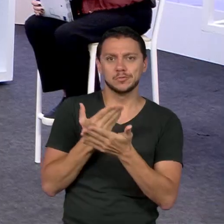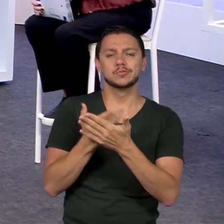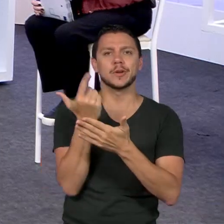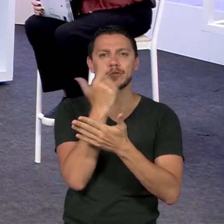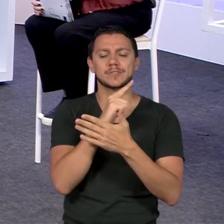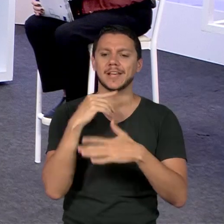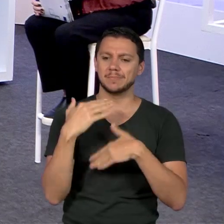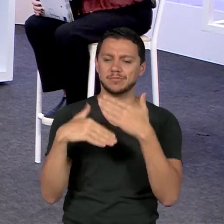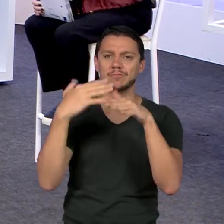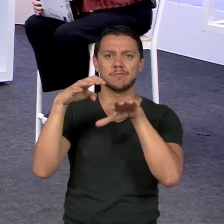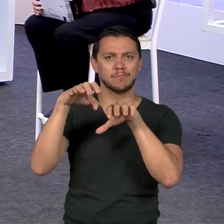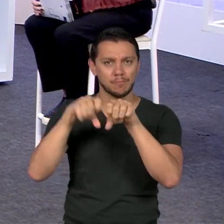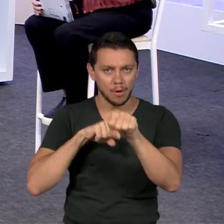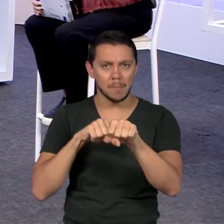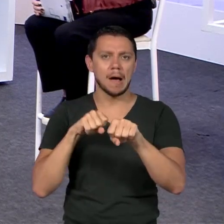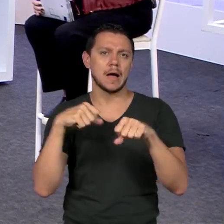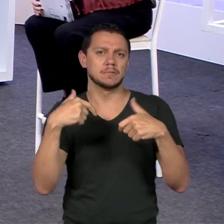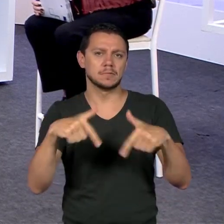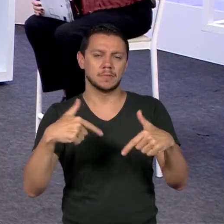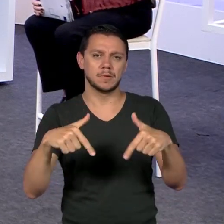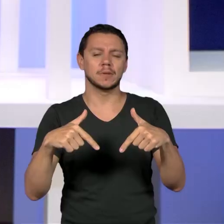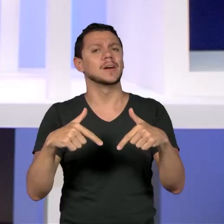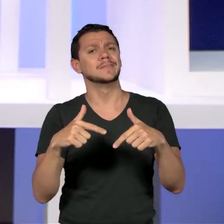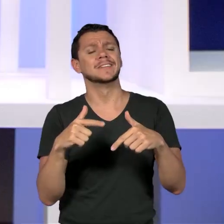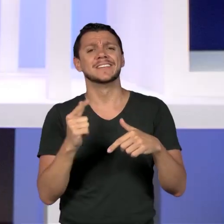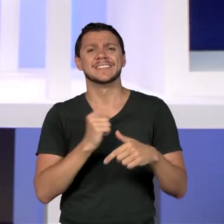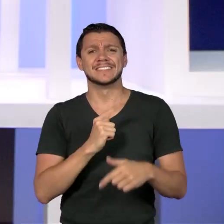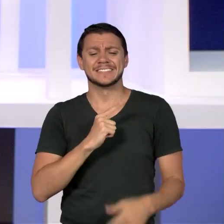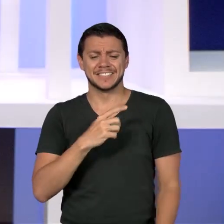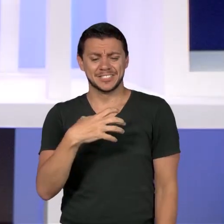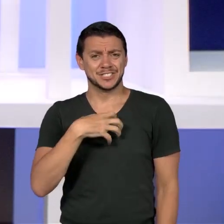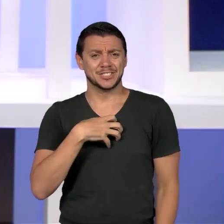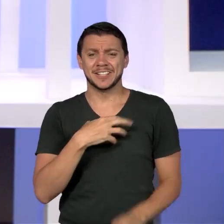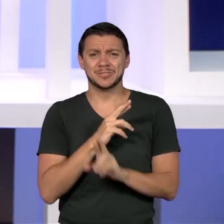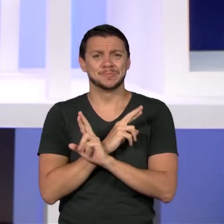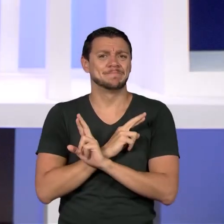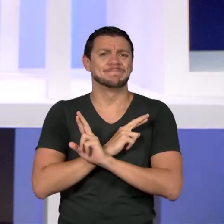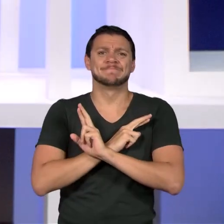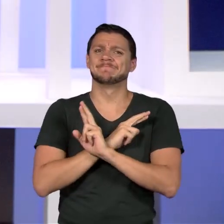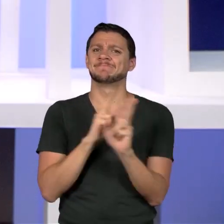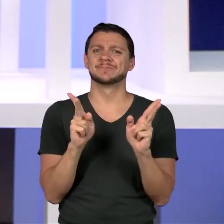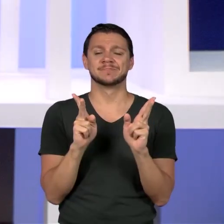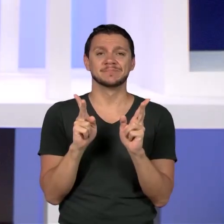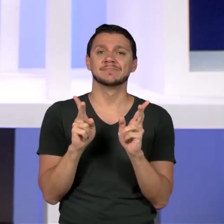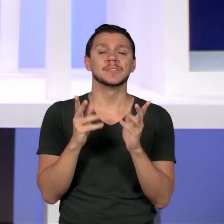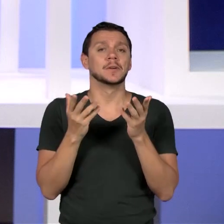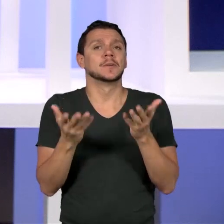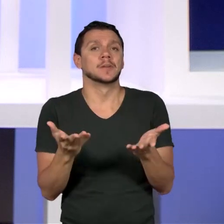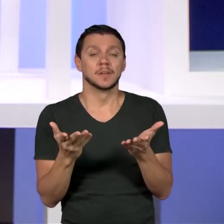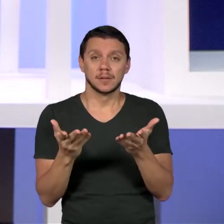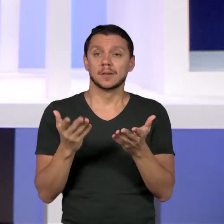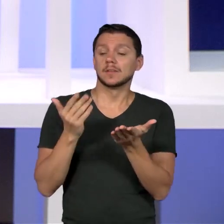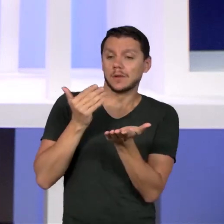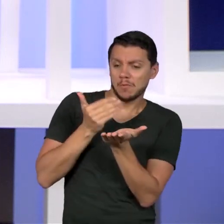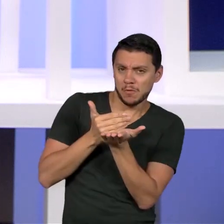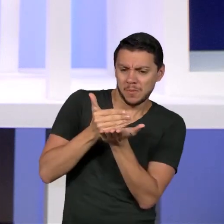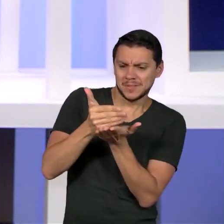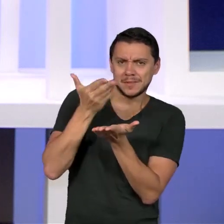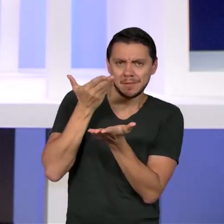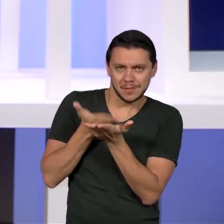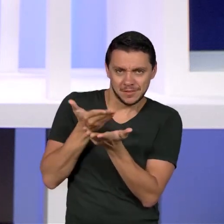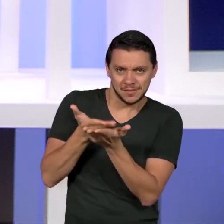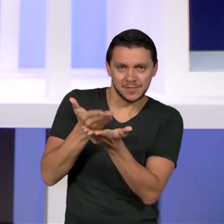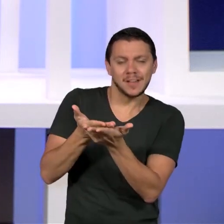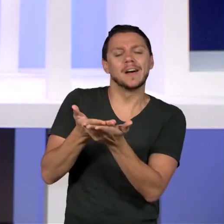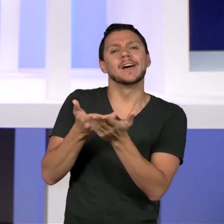exercício da profissão, tem uma outra configuração diferente. Então, por exemplo, na formação inicial, se